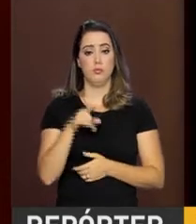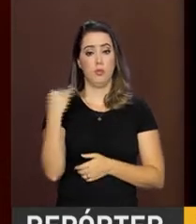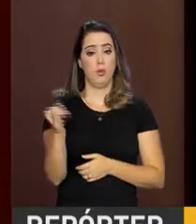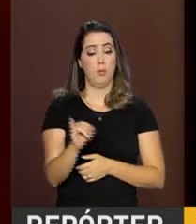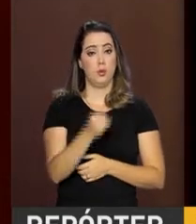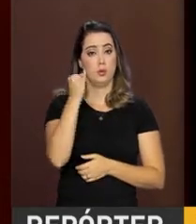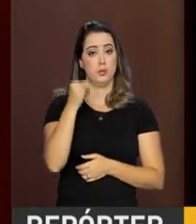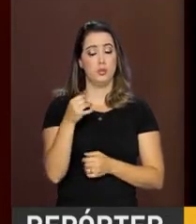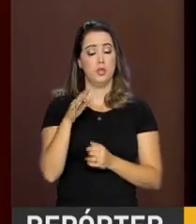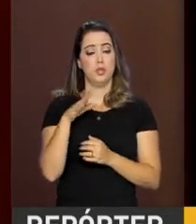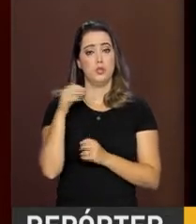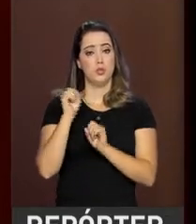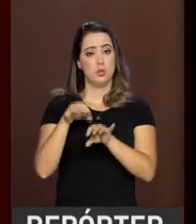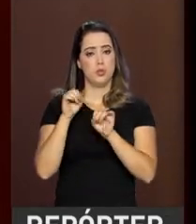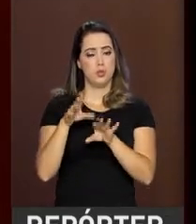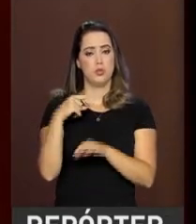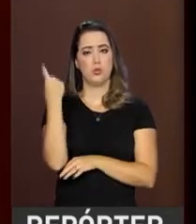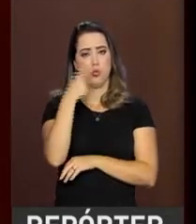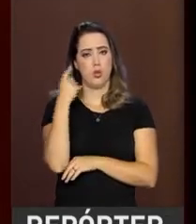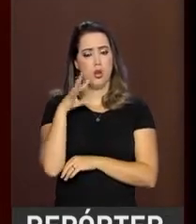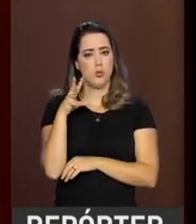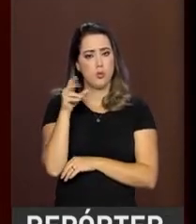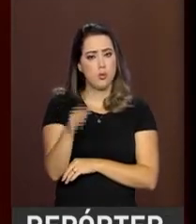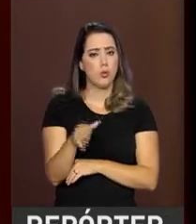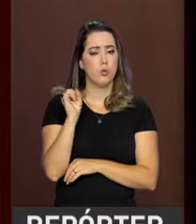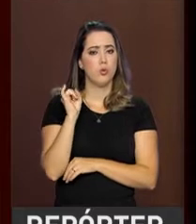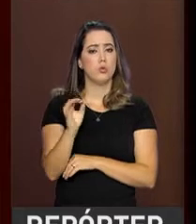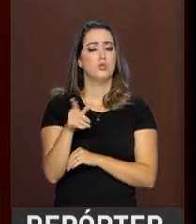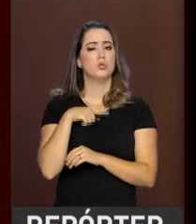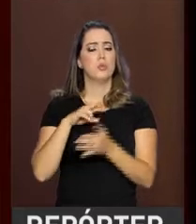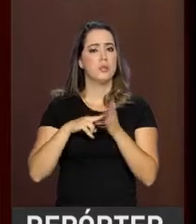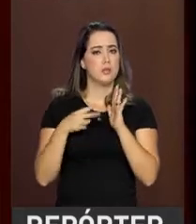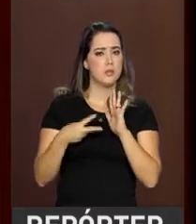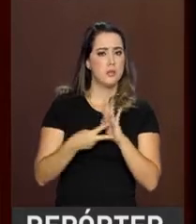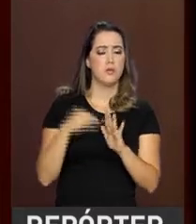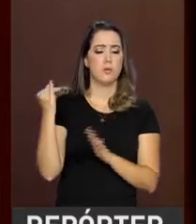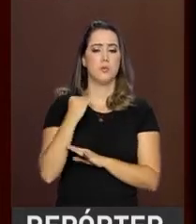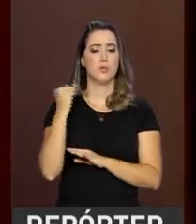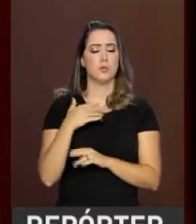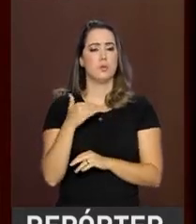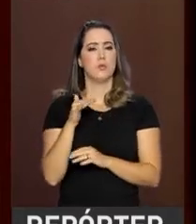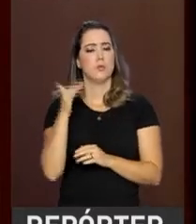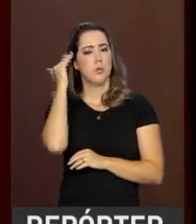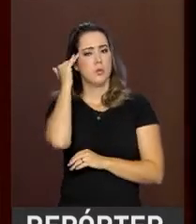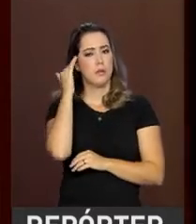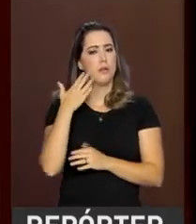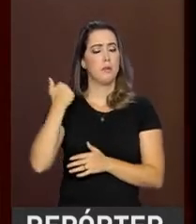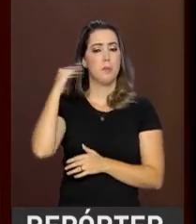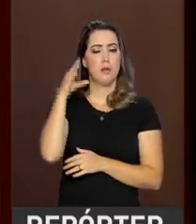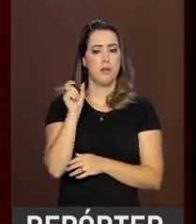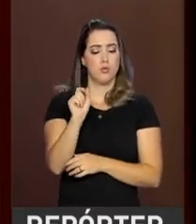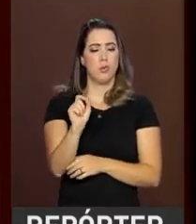ela não é só tempo integral como horas, e sim como tempo integral de sentido e significado. Você começa a entender mais sobre o que é que você quer